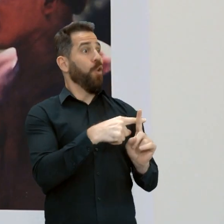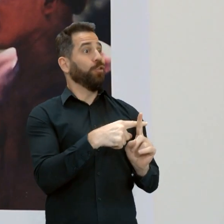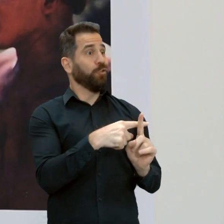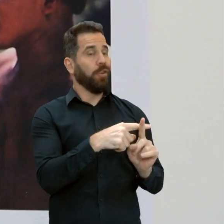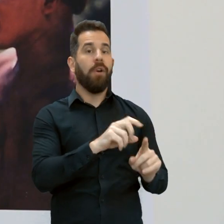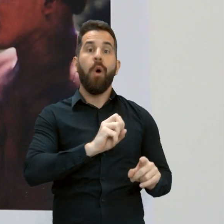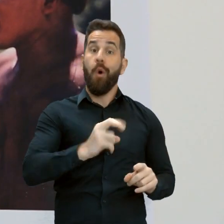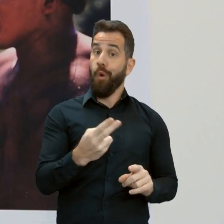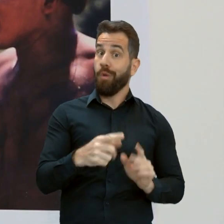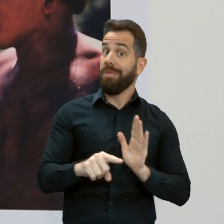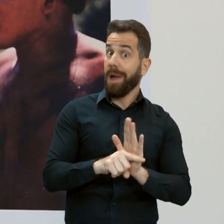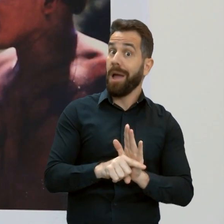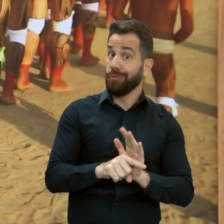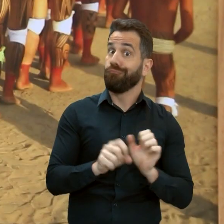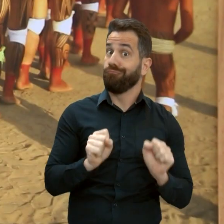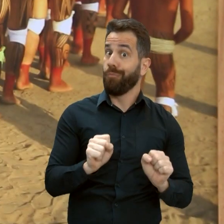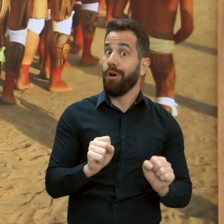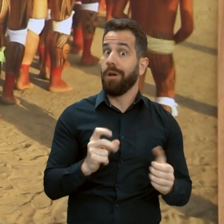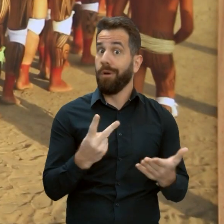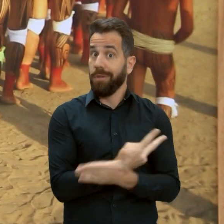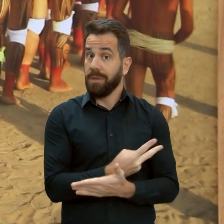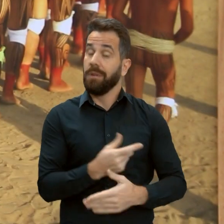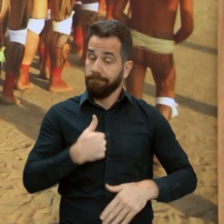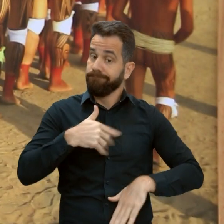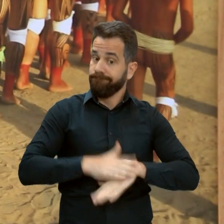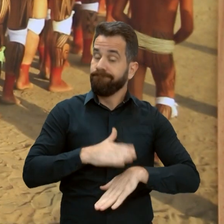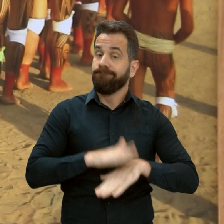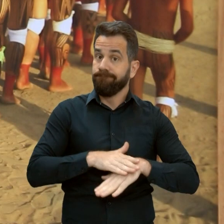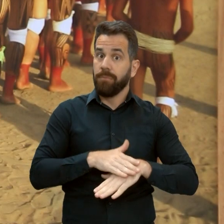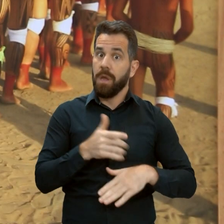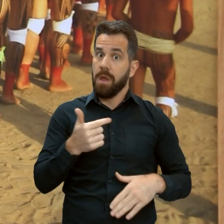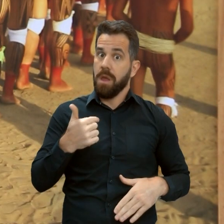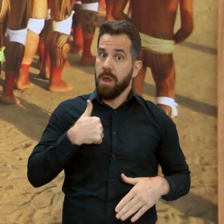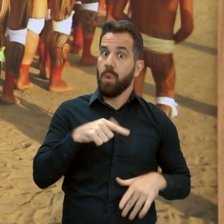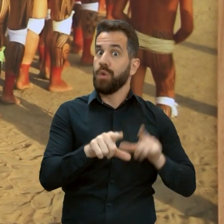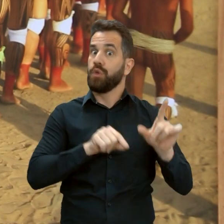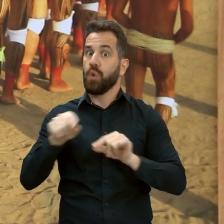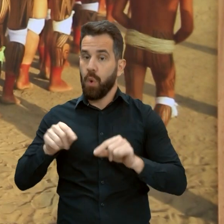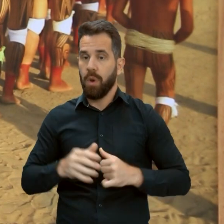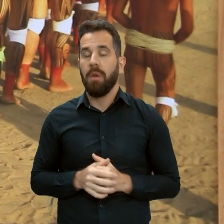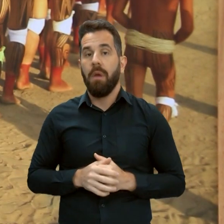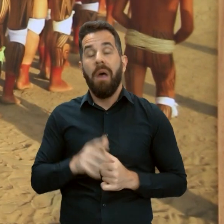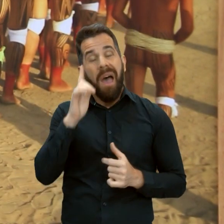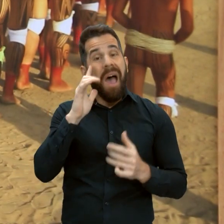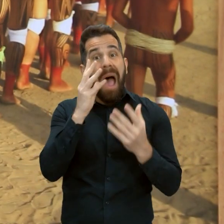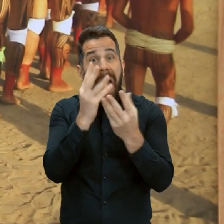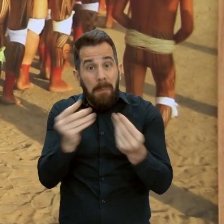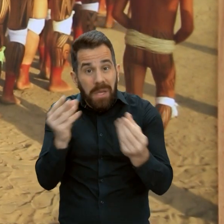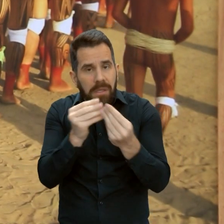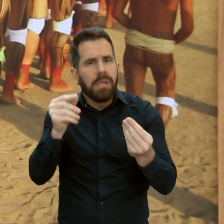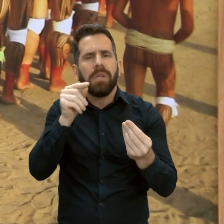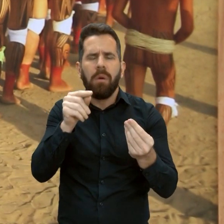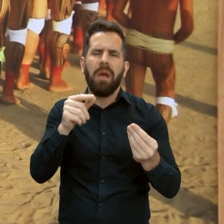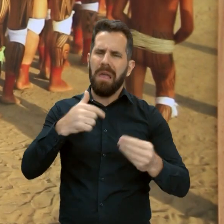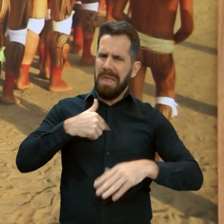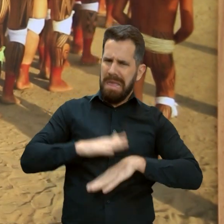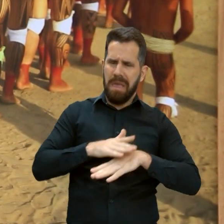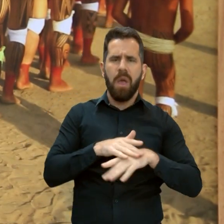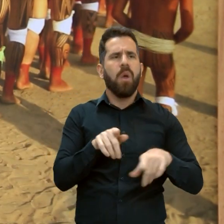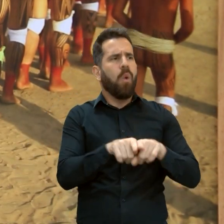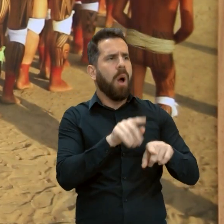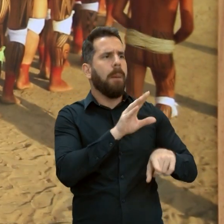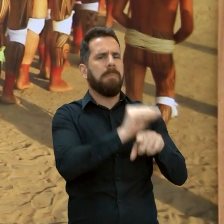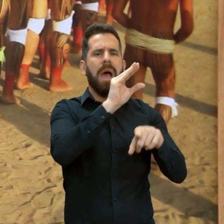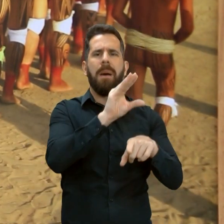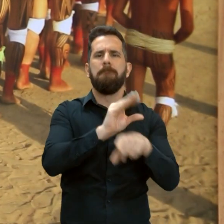negativas desse outro. E Abstrações, porque eu faço muitos recortes, muitos recortes fotográficos,